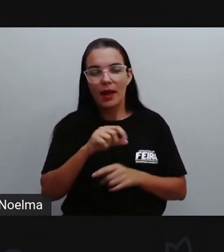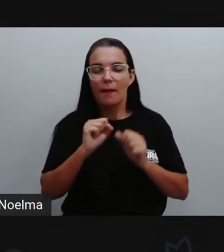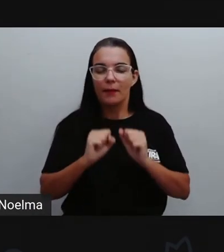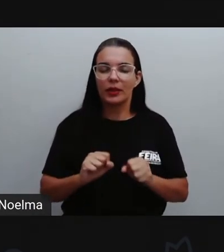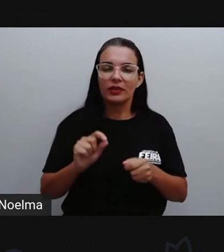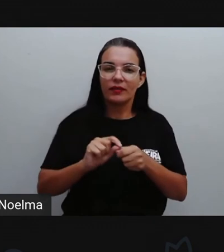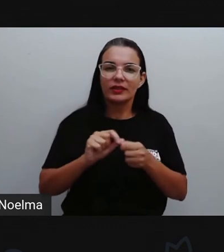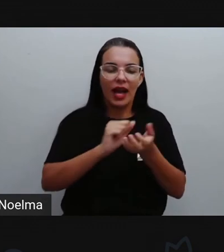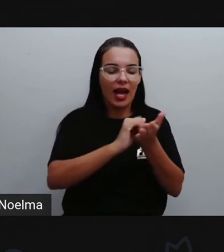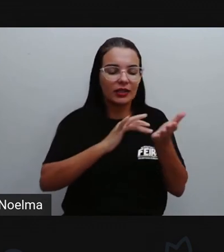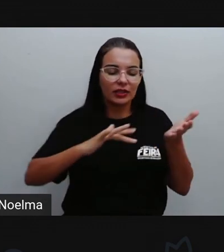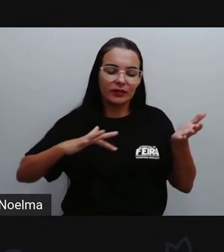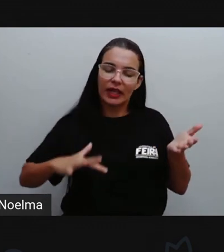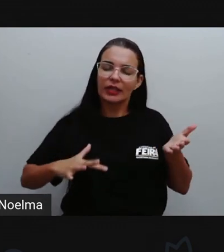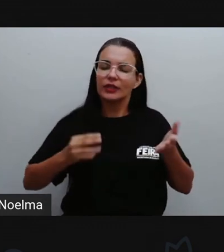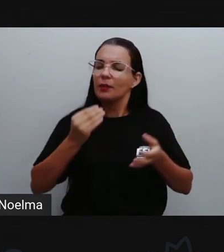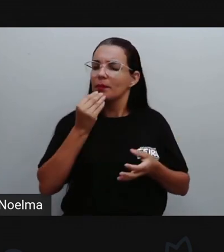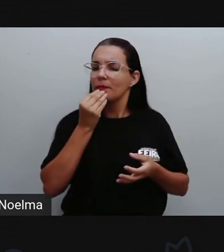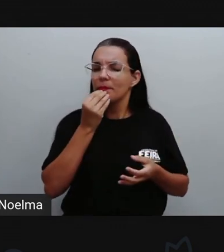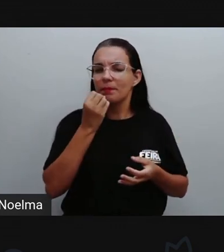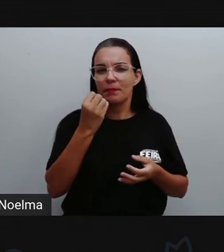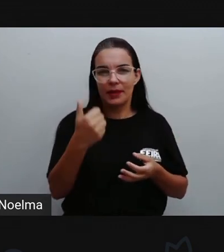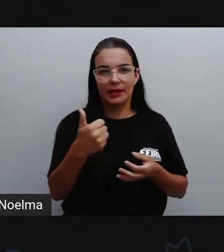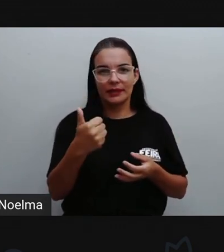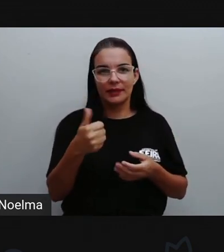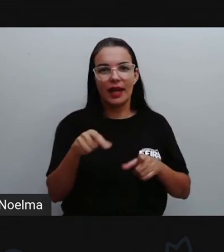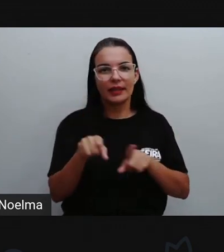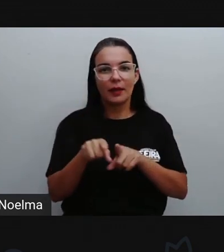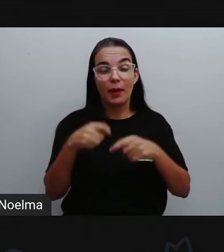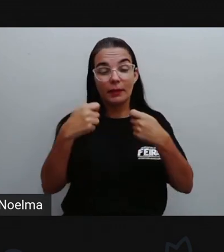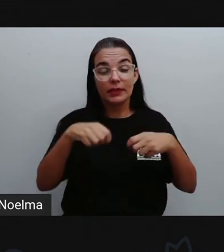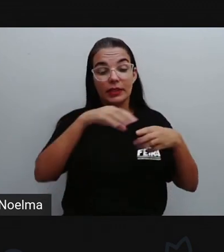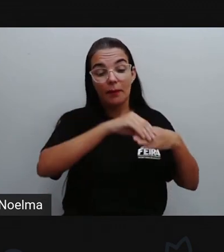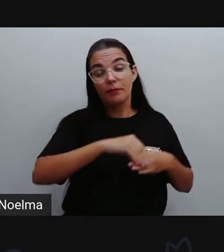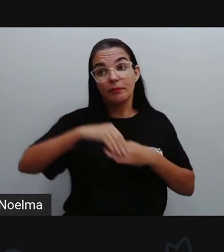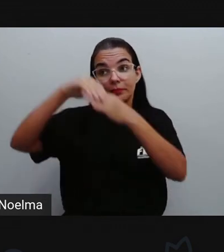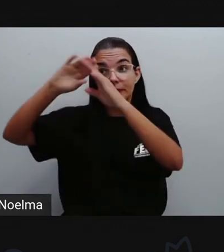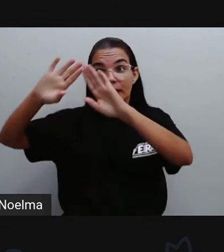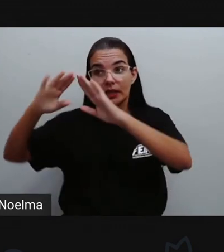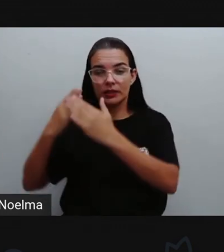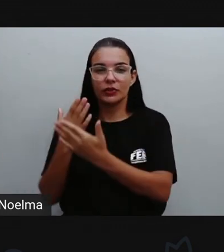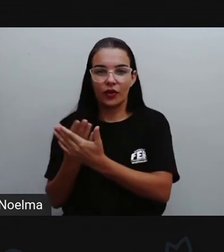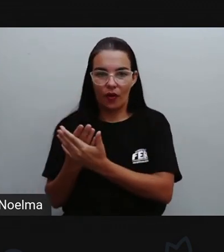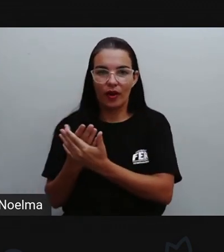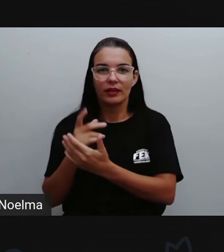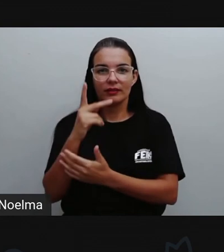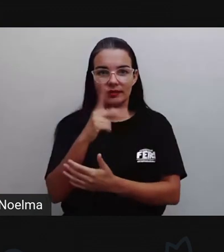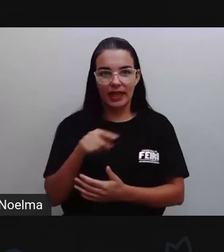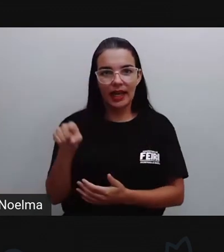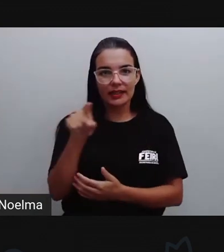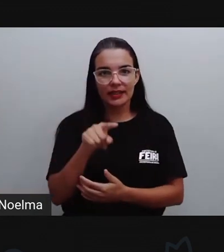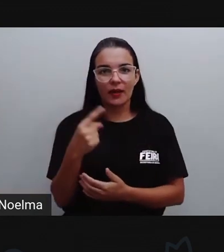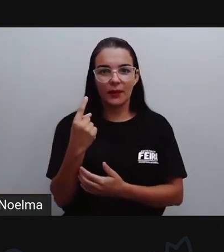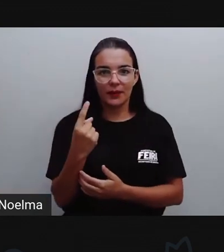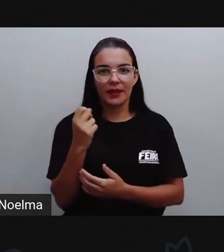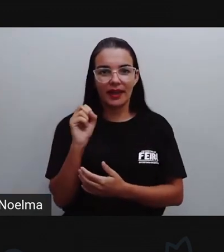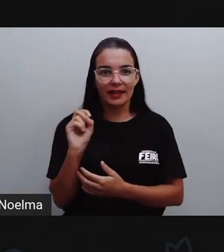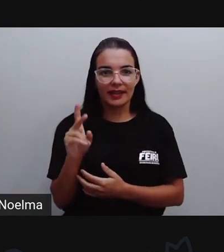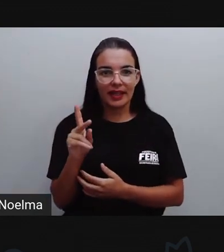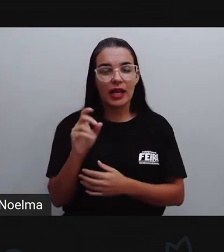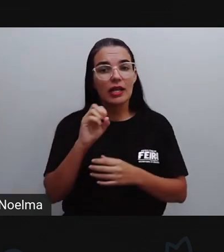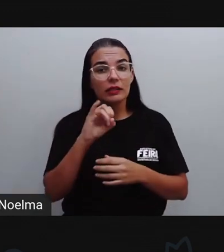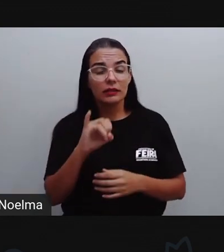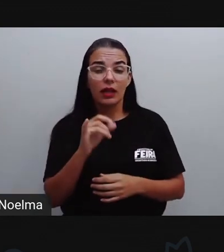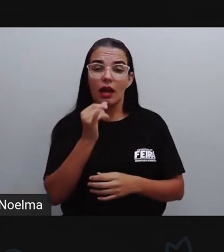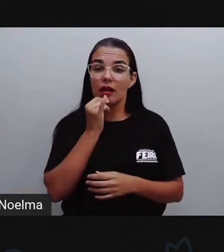atividade com muito cuidado, com muito capricho, que deverão ser devolvidas às escolas de vocês, certo? Caso